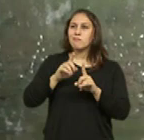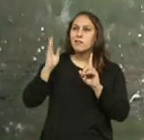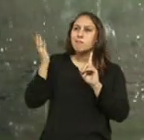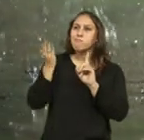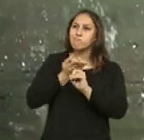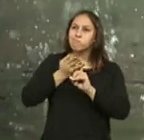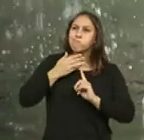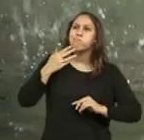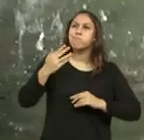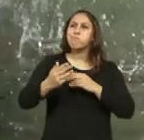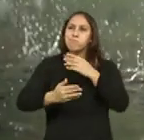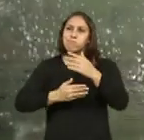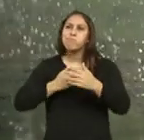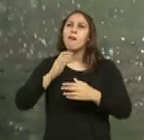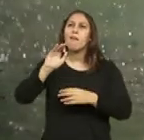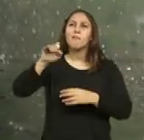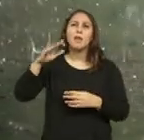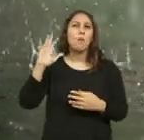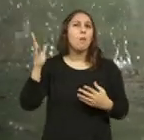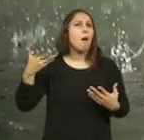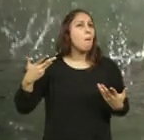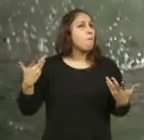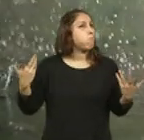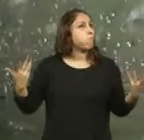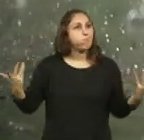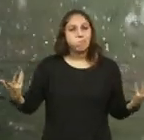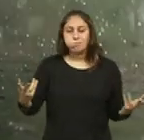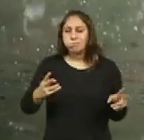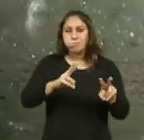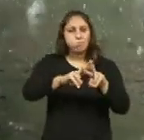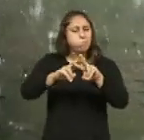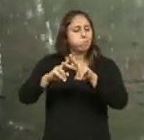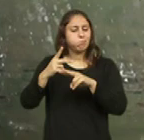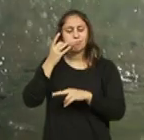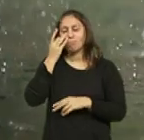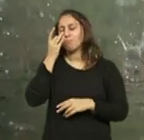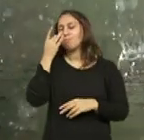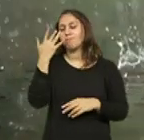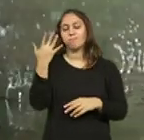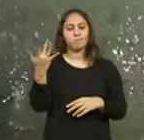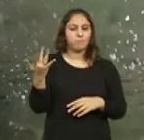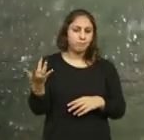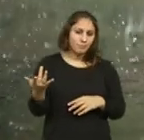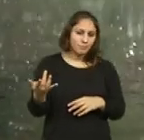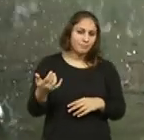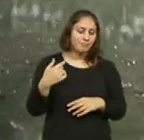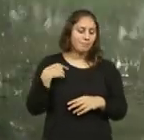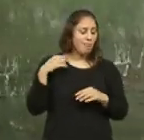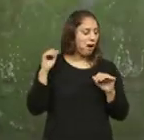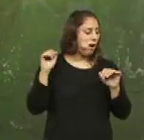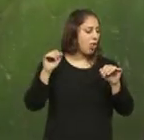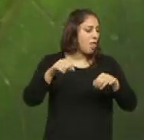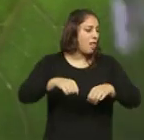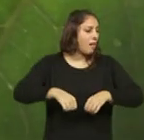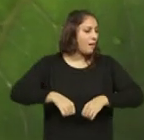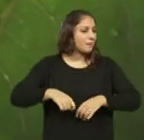pena sem fim à vista. Não vemos as grates. Tão concentrados em não ver, olhamos